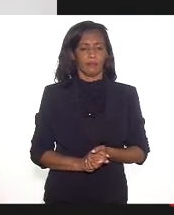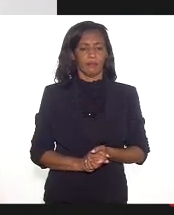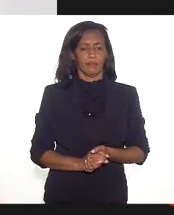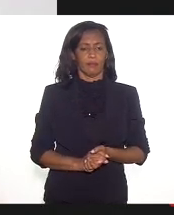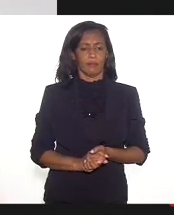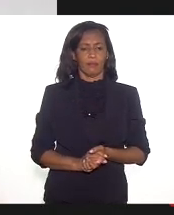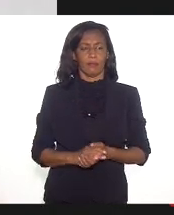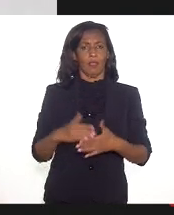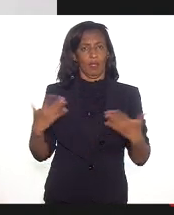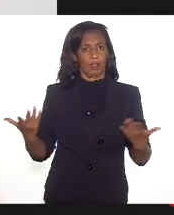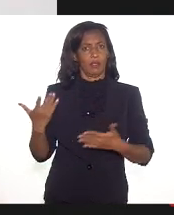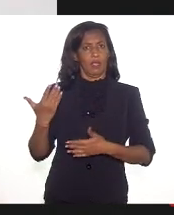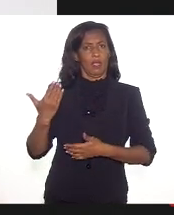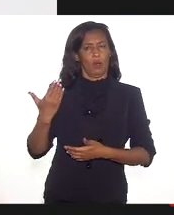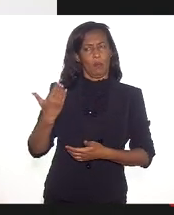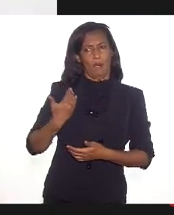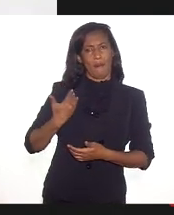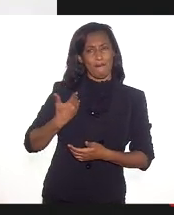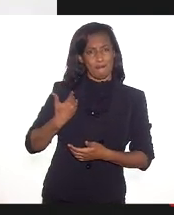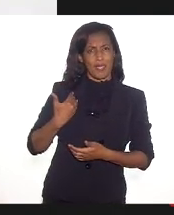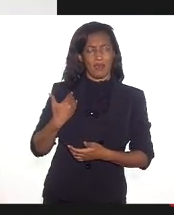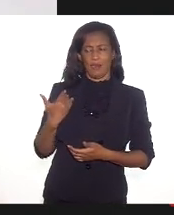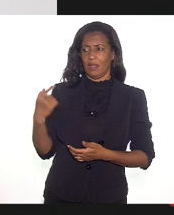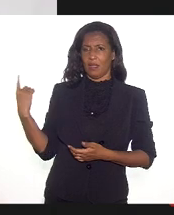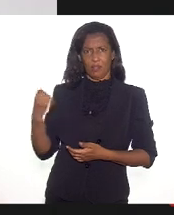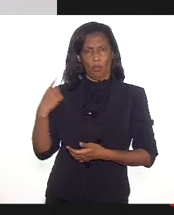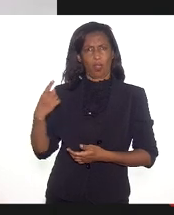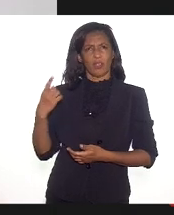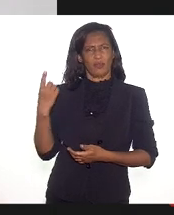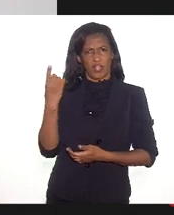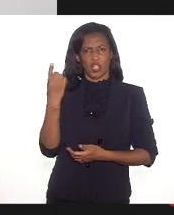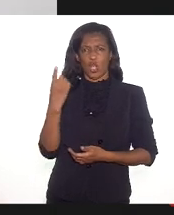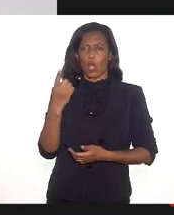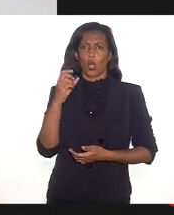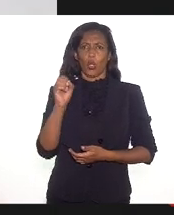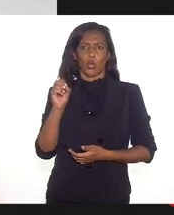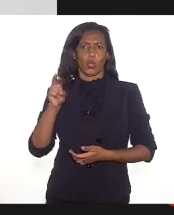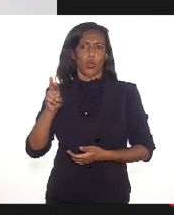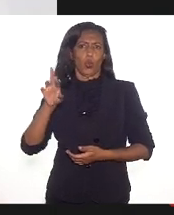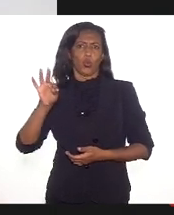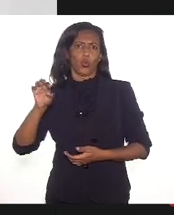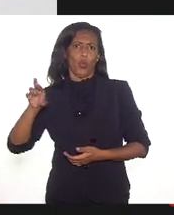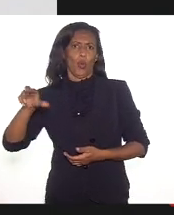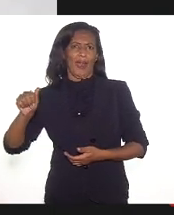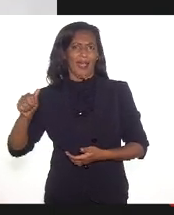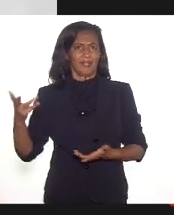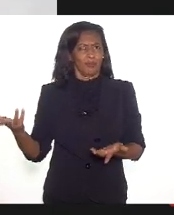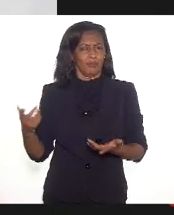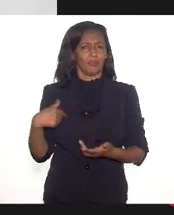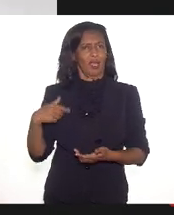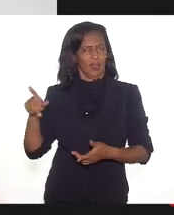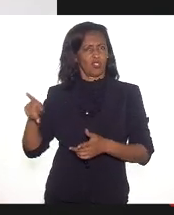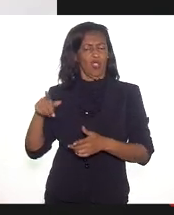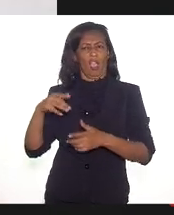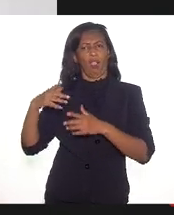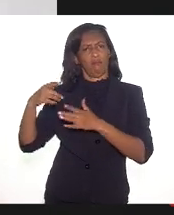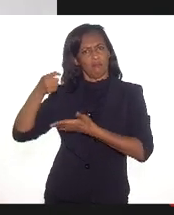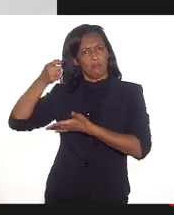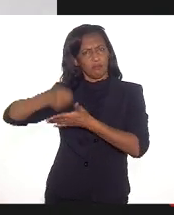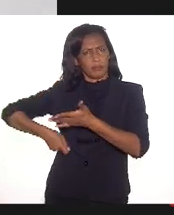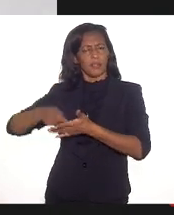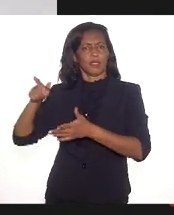aliás, uma colega nossa defendeu uma tese de doutorado sobre essa temática, uma educação museal online, que,